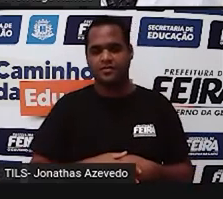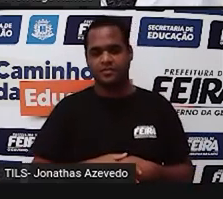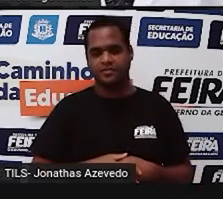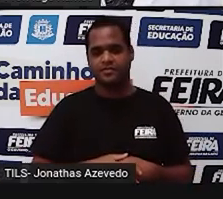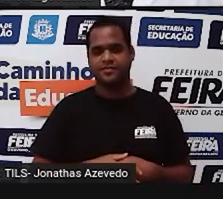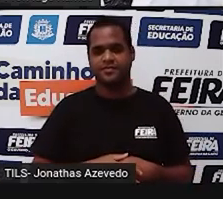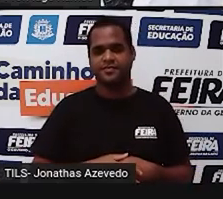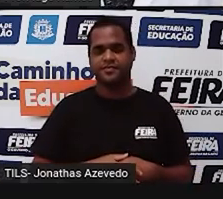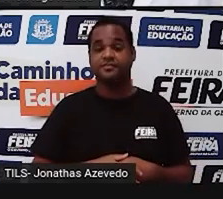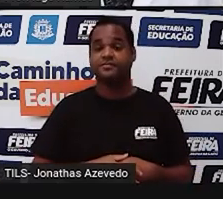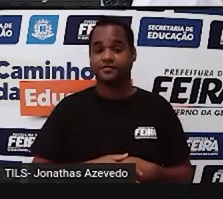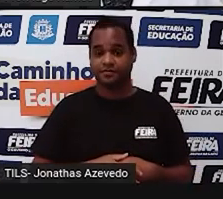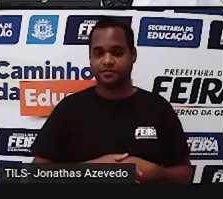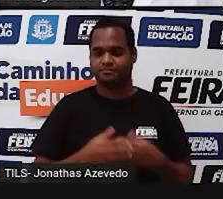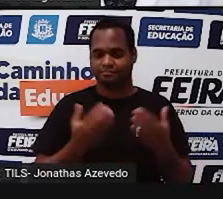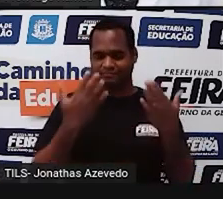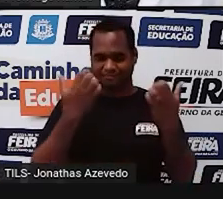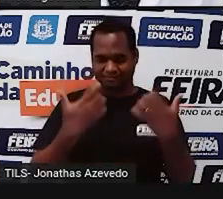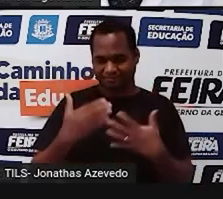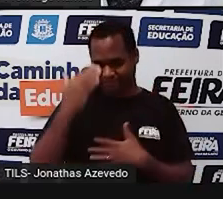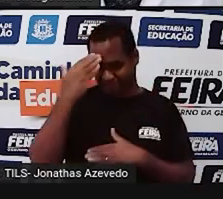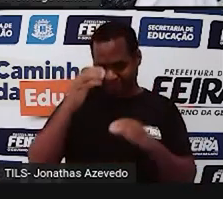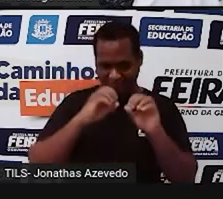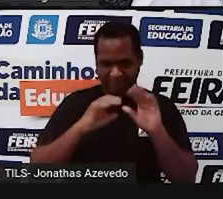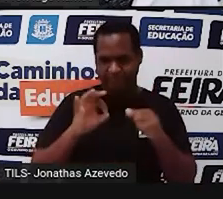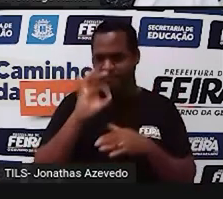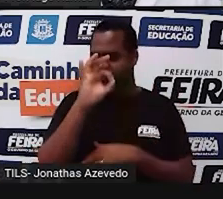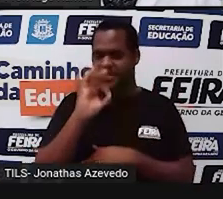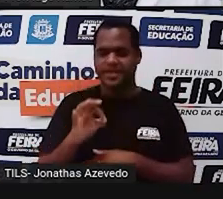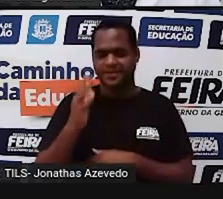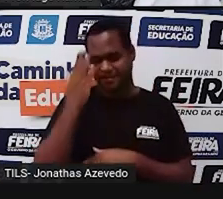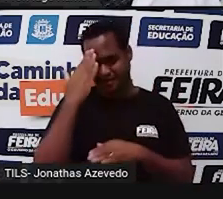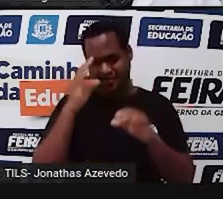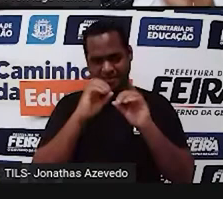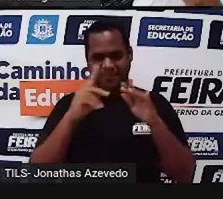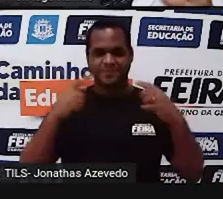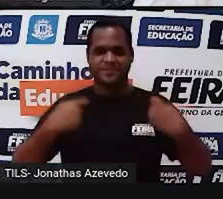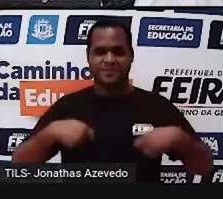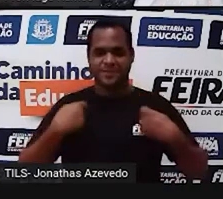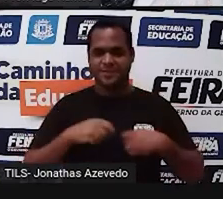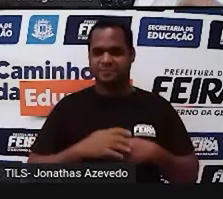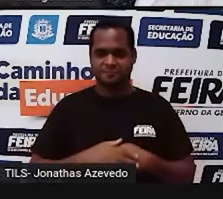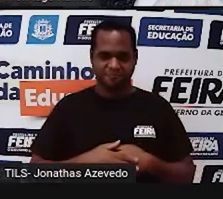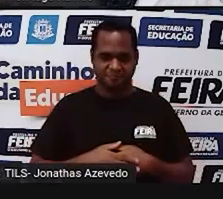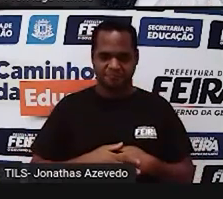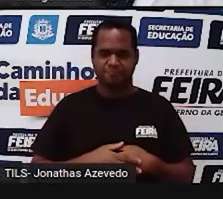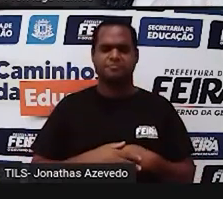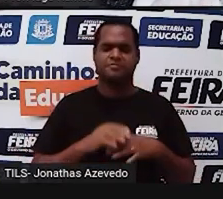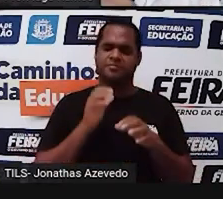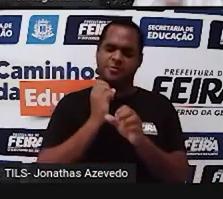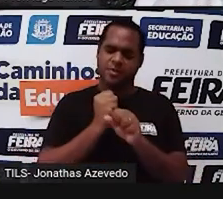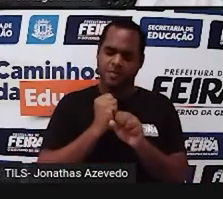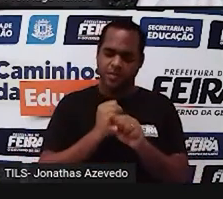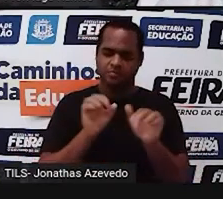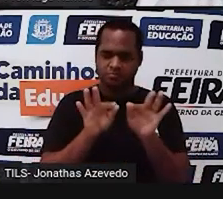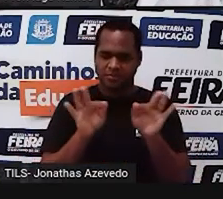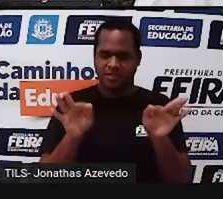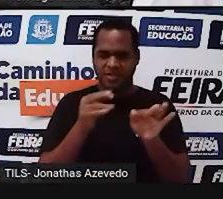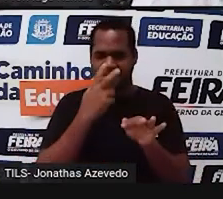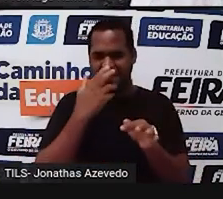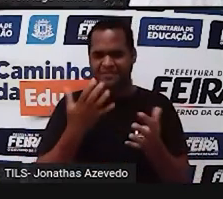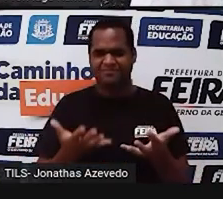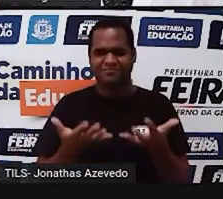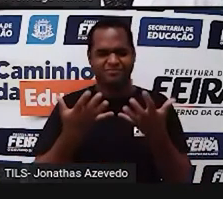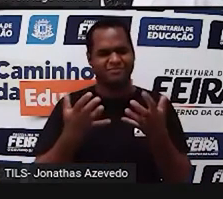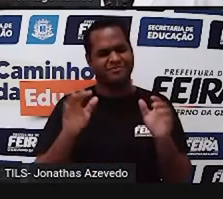Bora entender porcentagem de uma vez por todas, tá? É um cálculozinho simples, nada de absurdo.